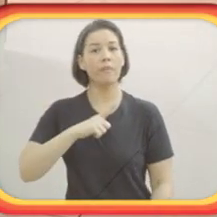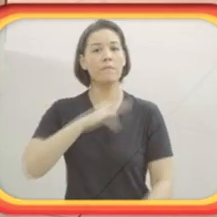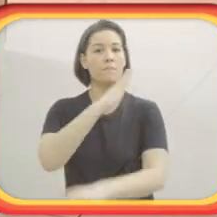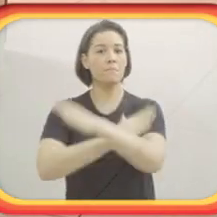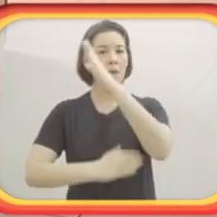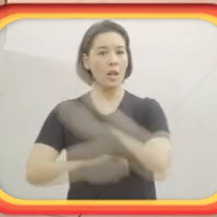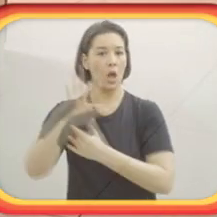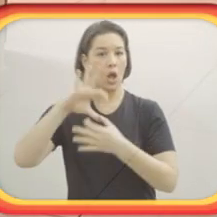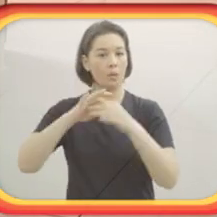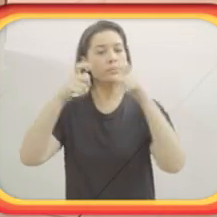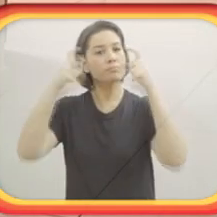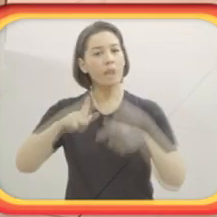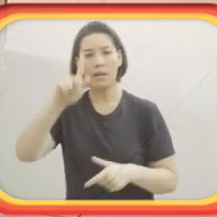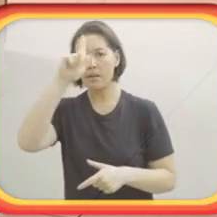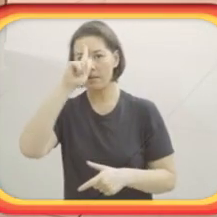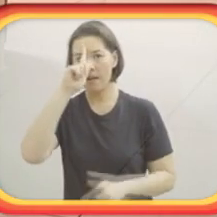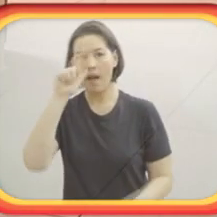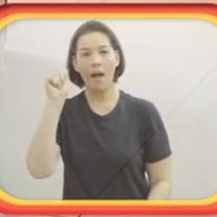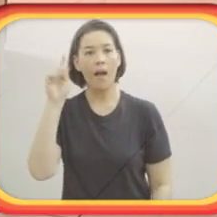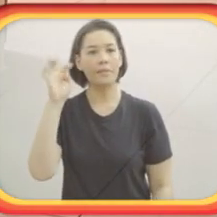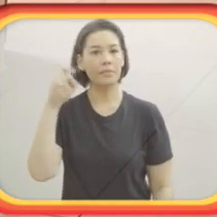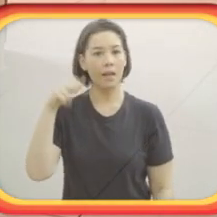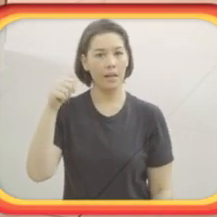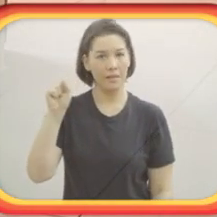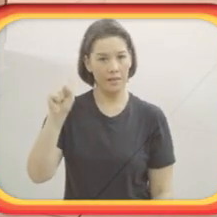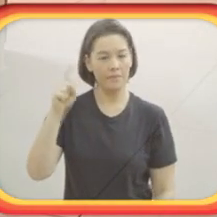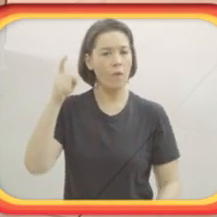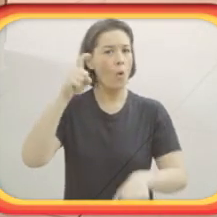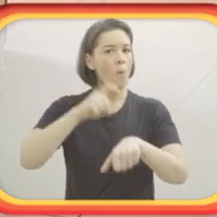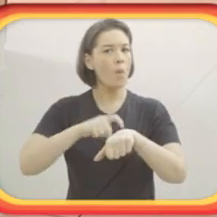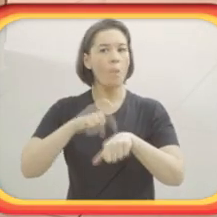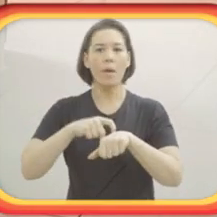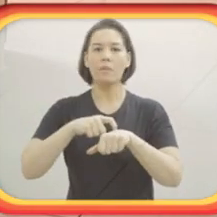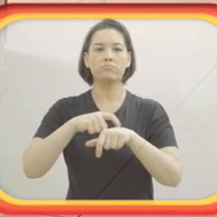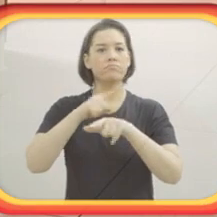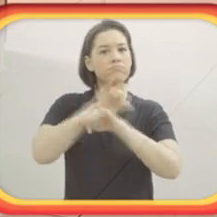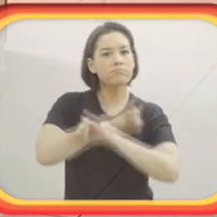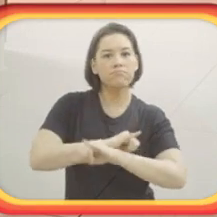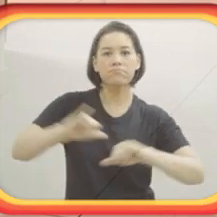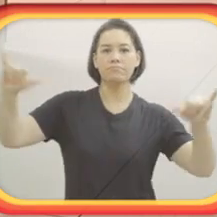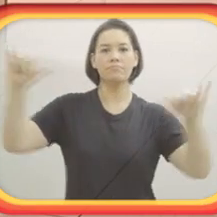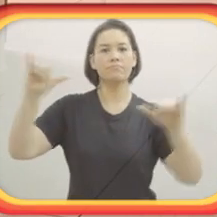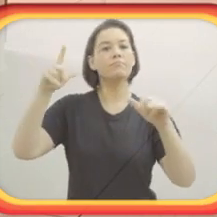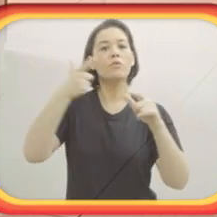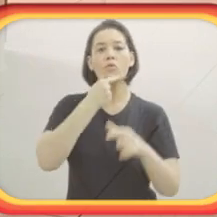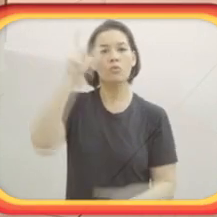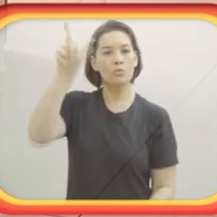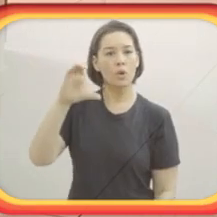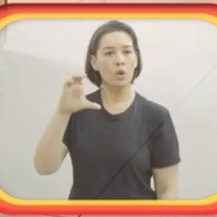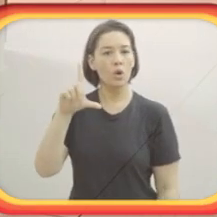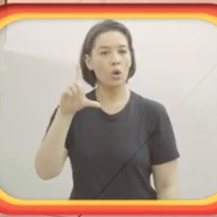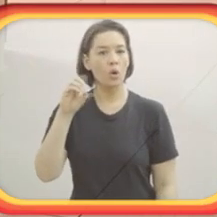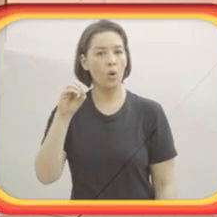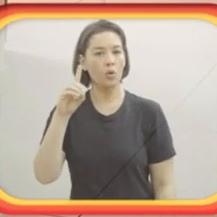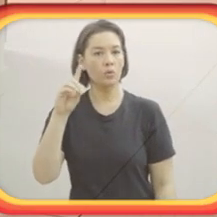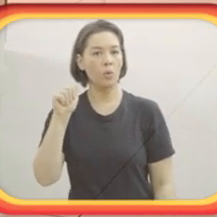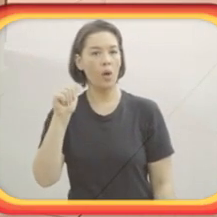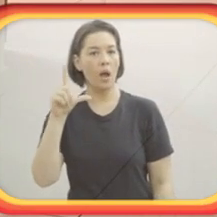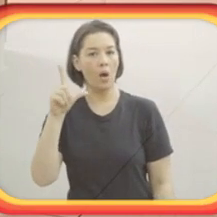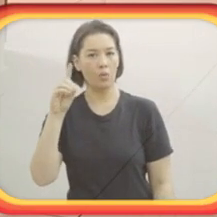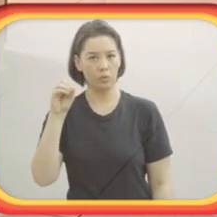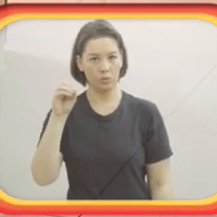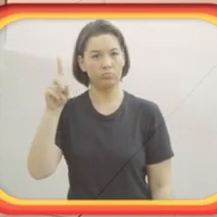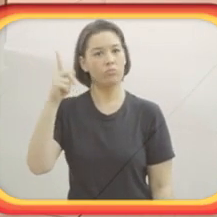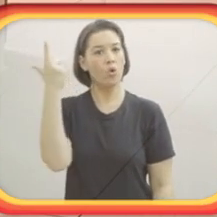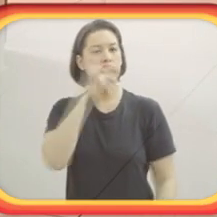2004 teve a Paralimpíada de Atenas. E foi um momento que houve uma divulgação. O Clodoaldo Silva conquistou algumas